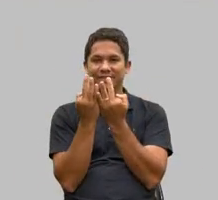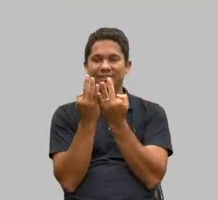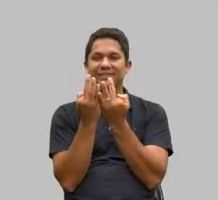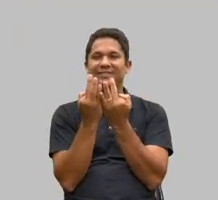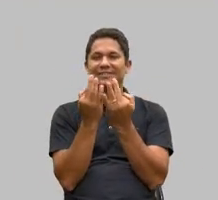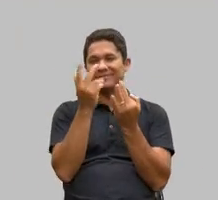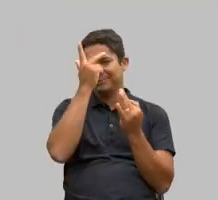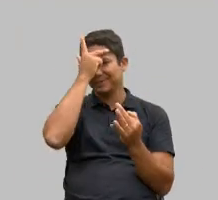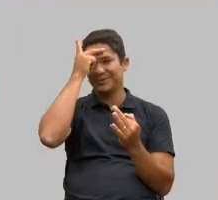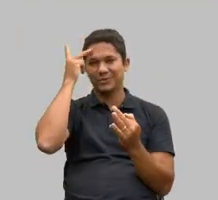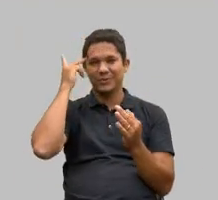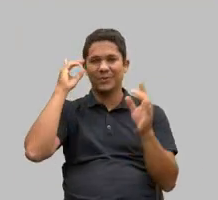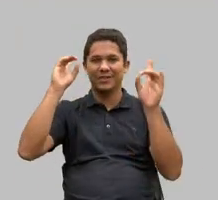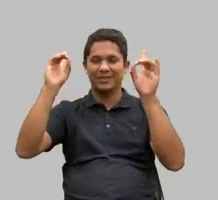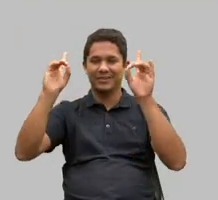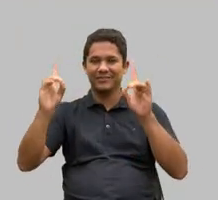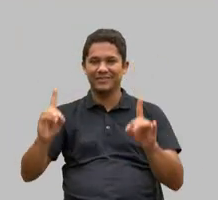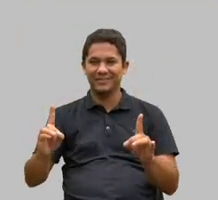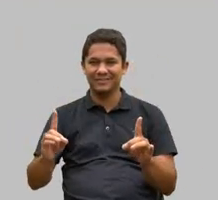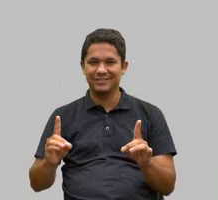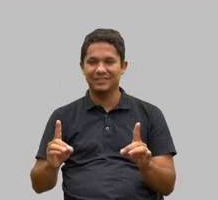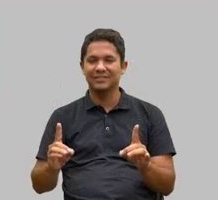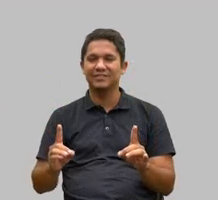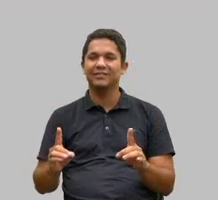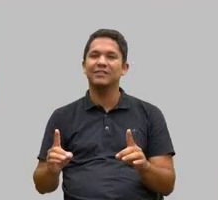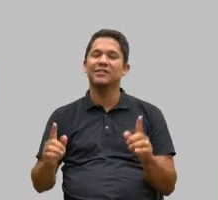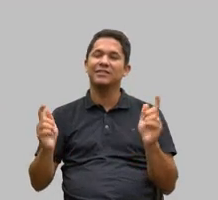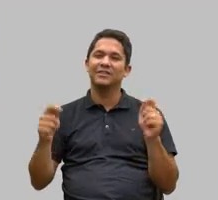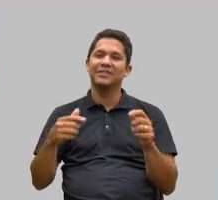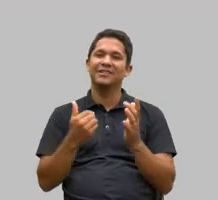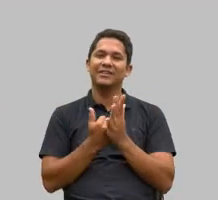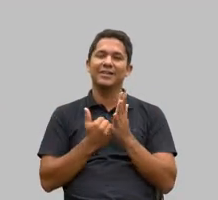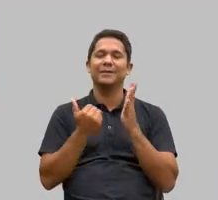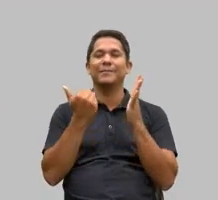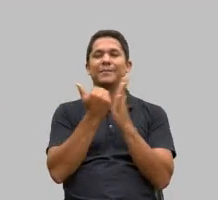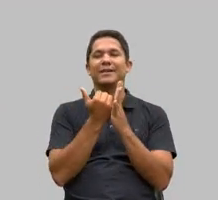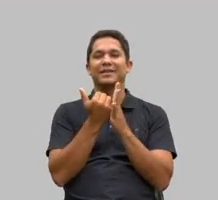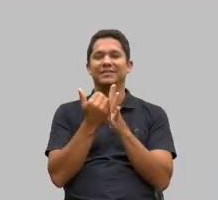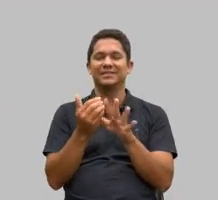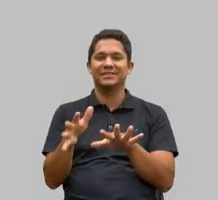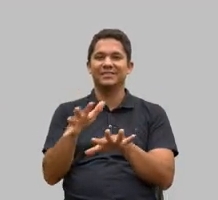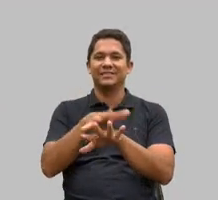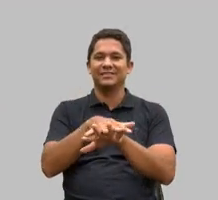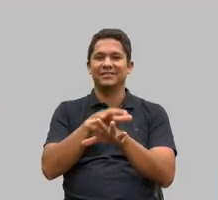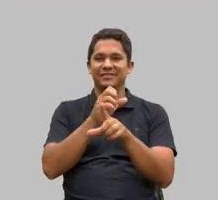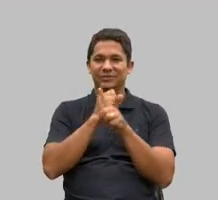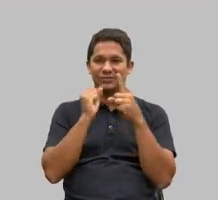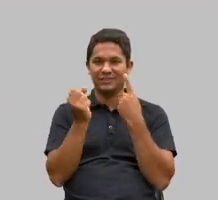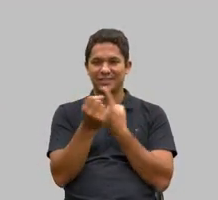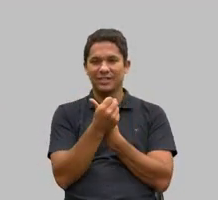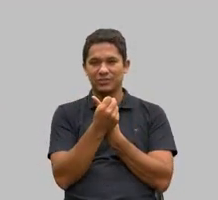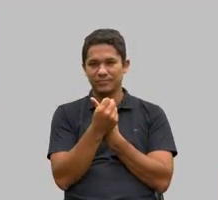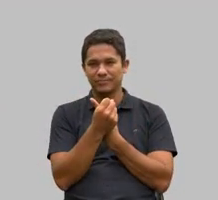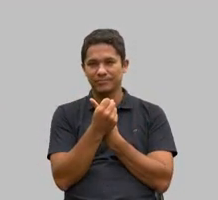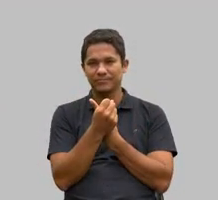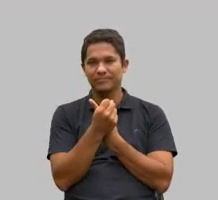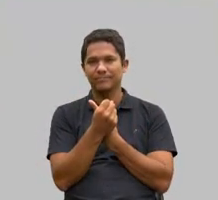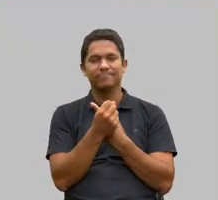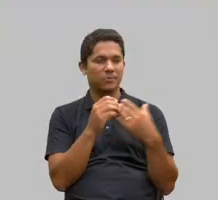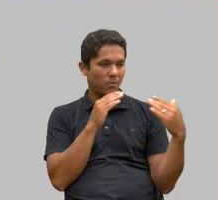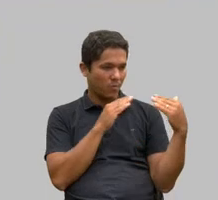que vai ser cada vez mais integrada na sociedade concordam